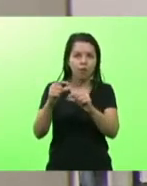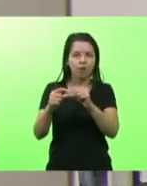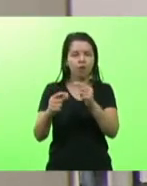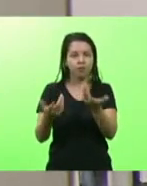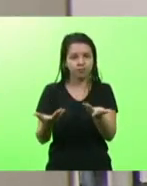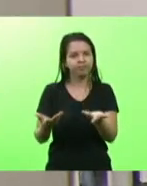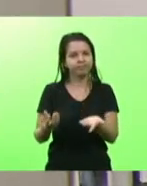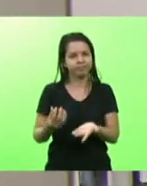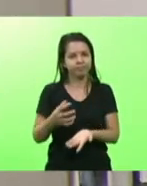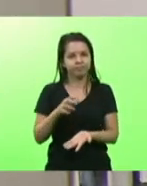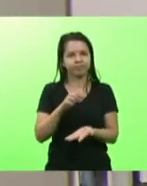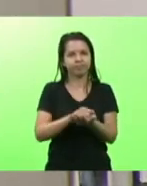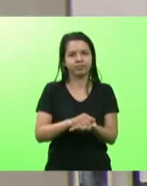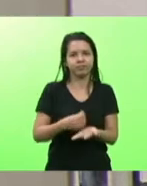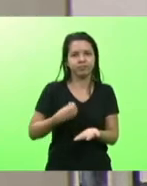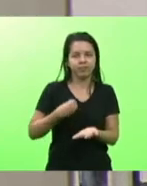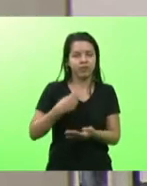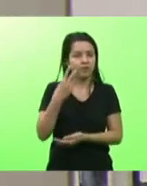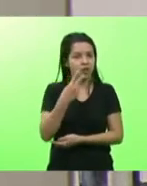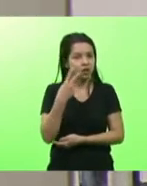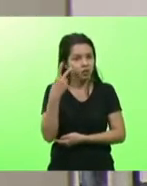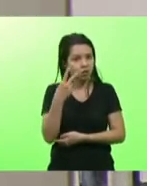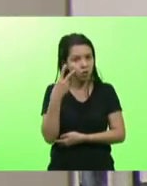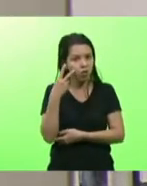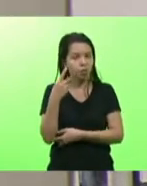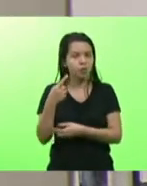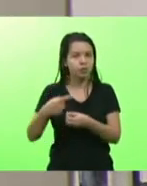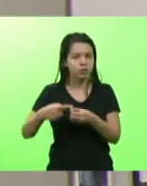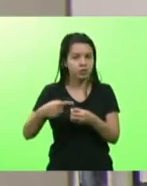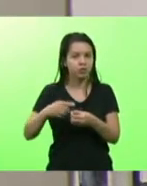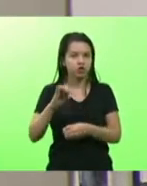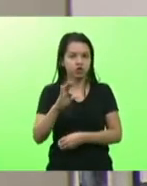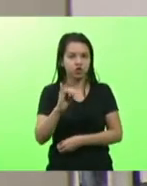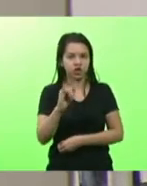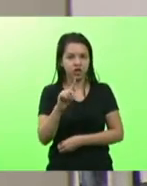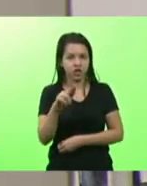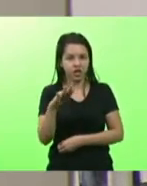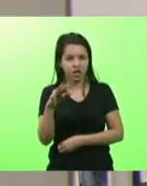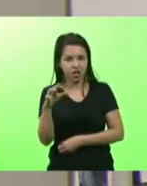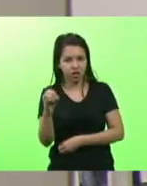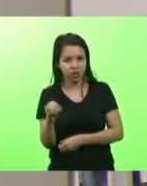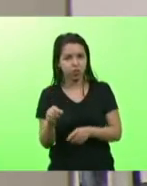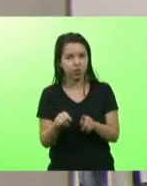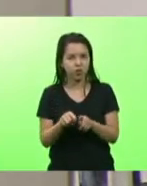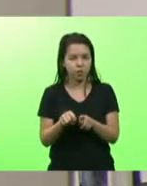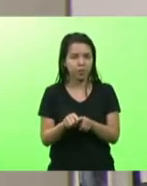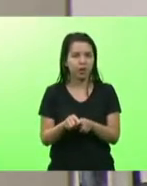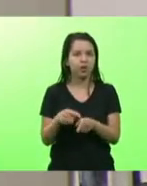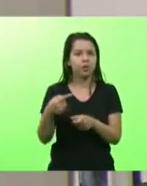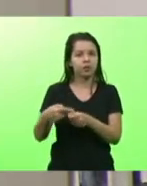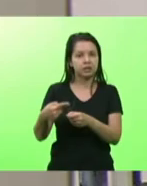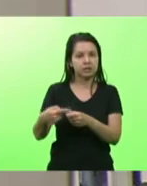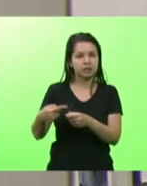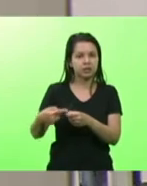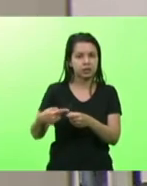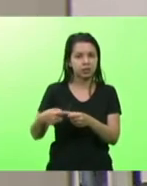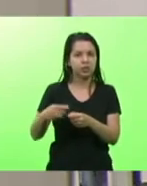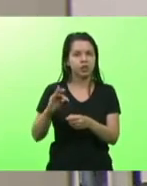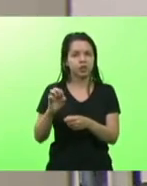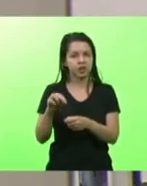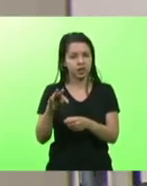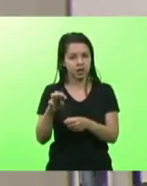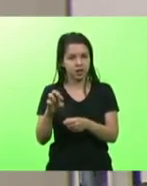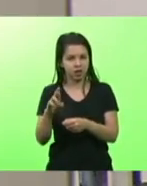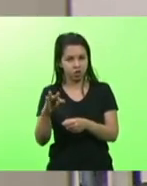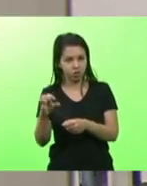alegria nossos vereadores lá do município de Tigrinhos como registrei há pouco do município de Entre Rios os